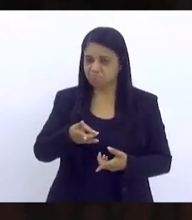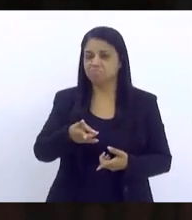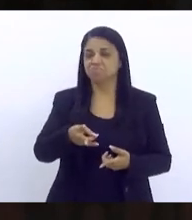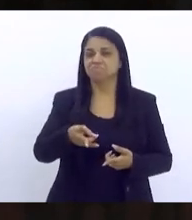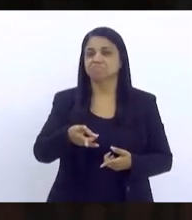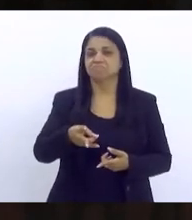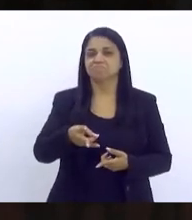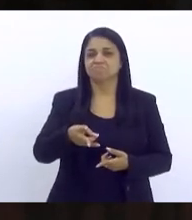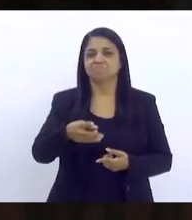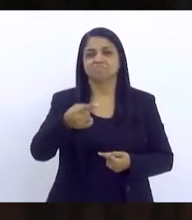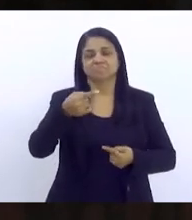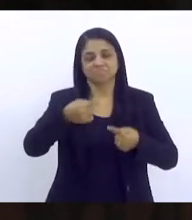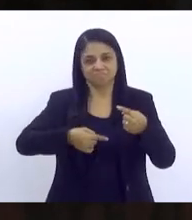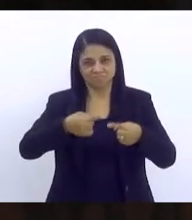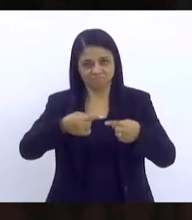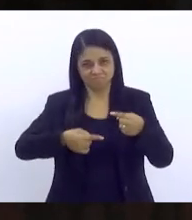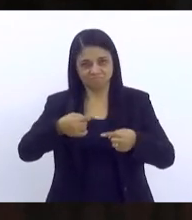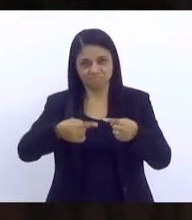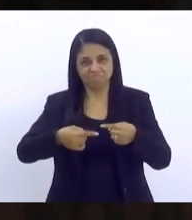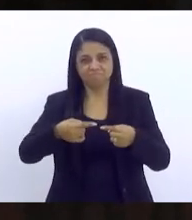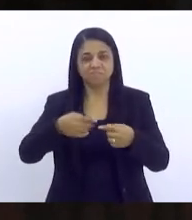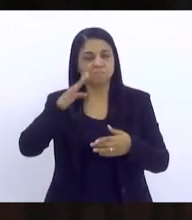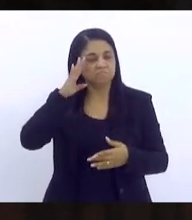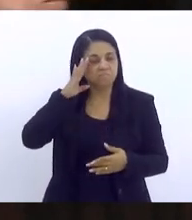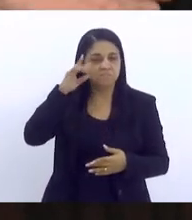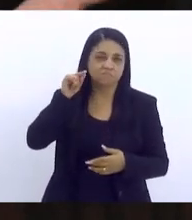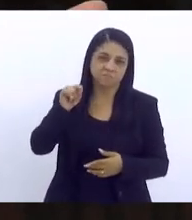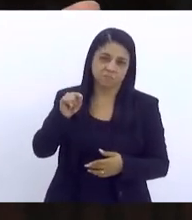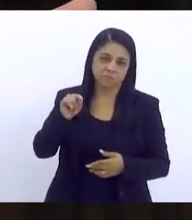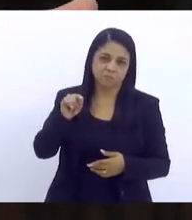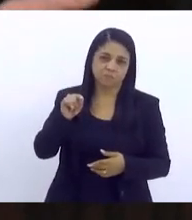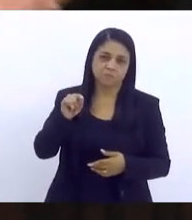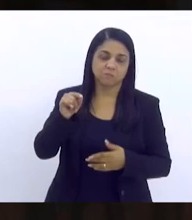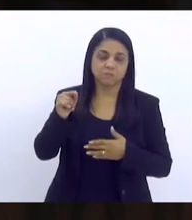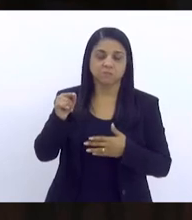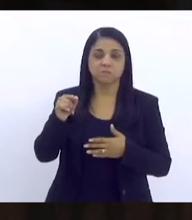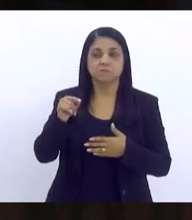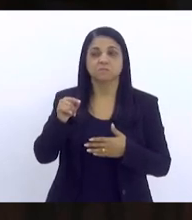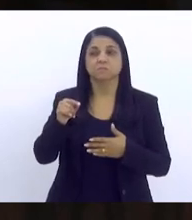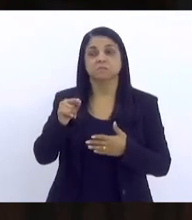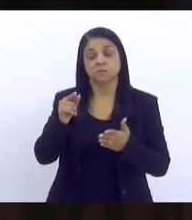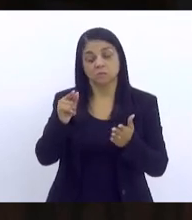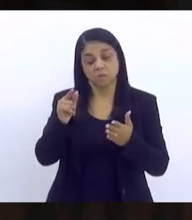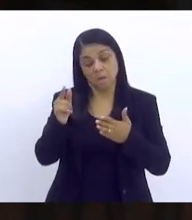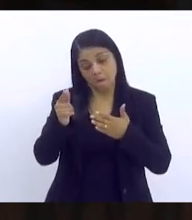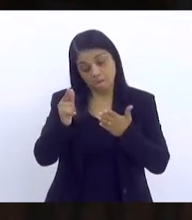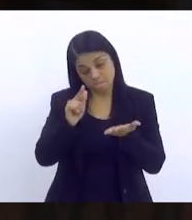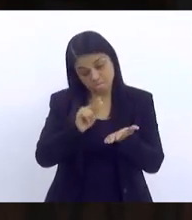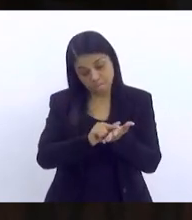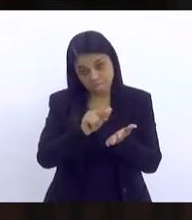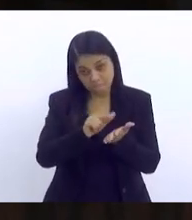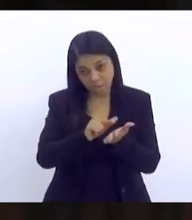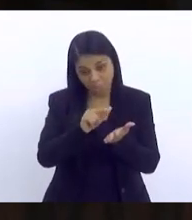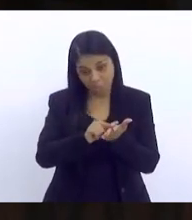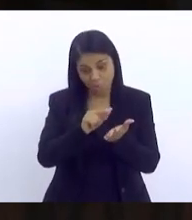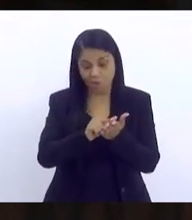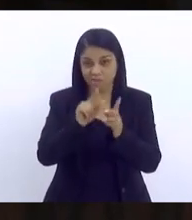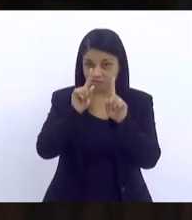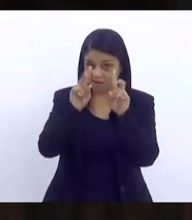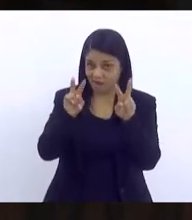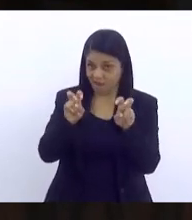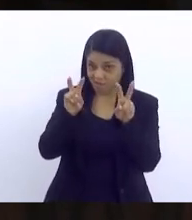debate, e principalmente no que diz respeito, como tiramos do papel, do papel, entre aspas, e